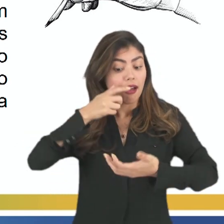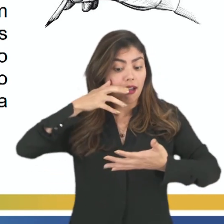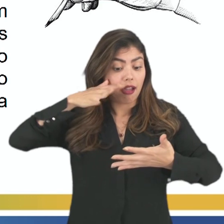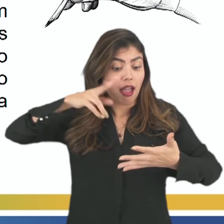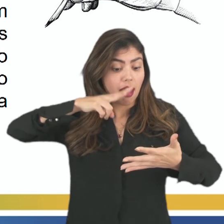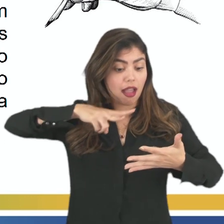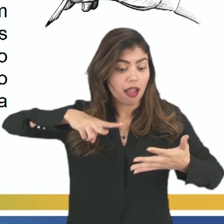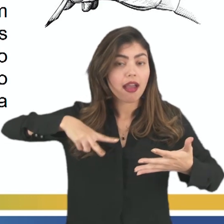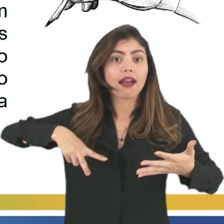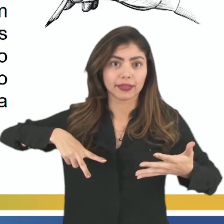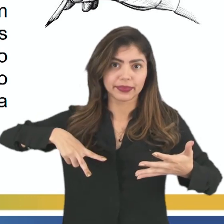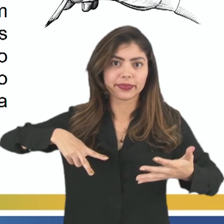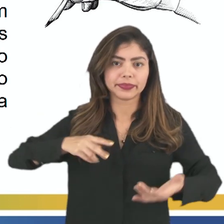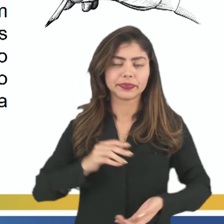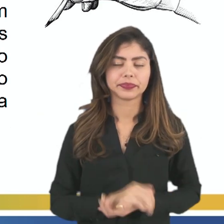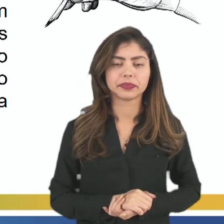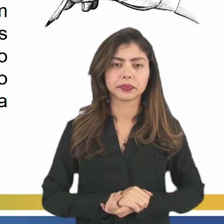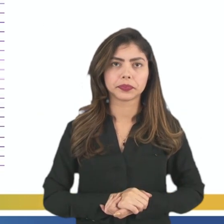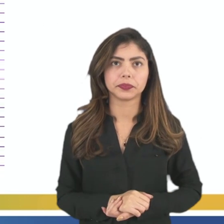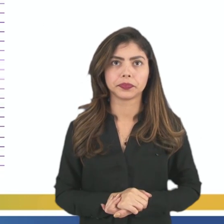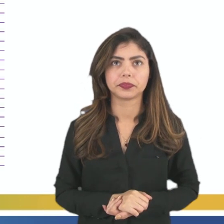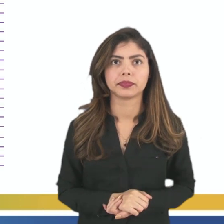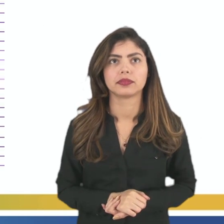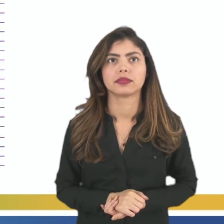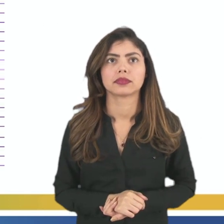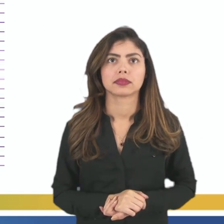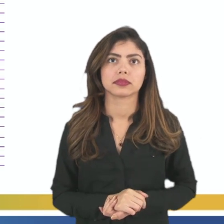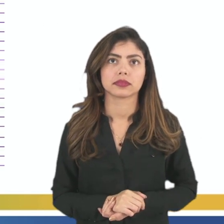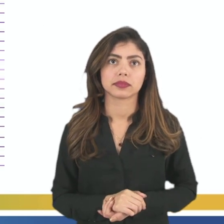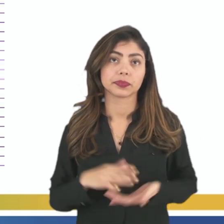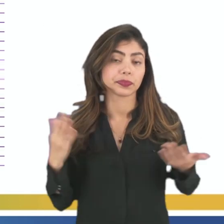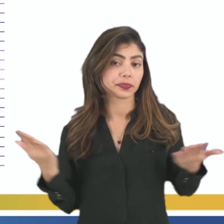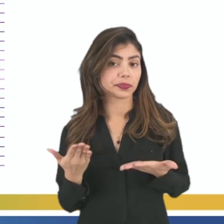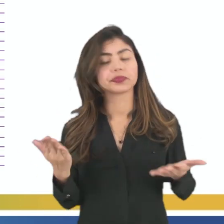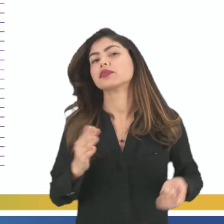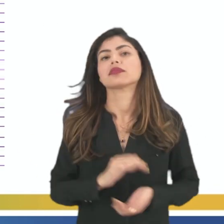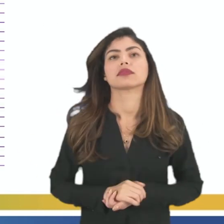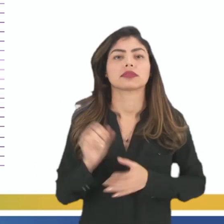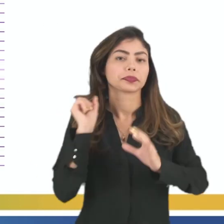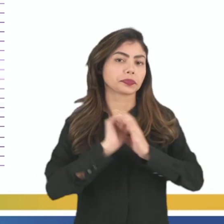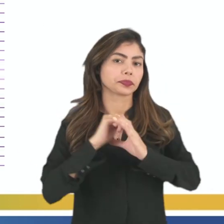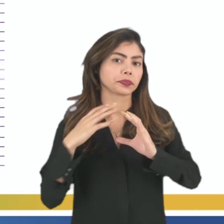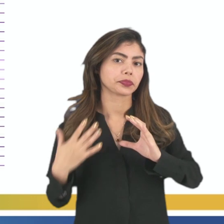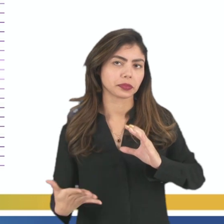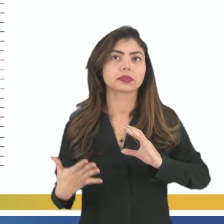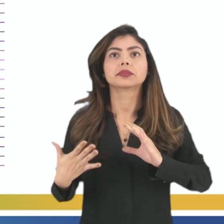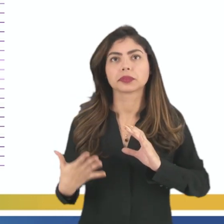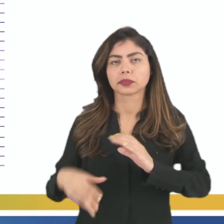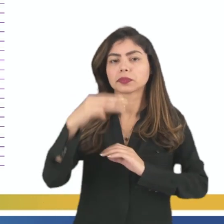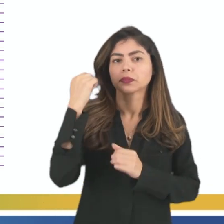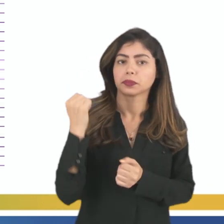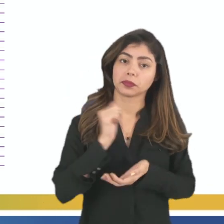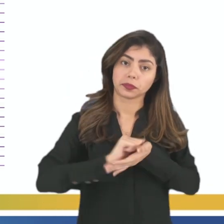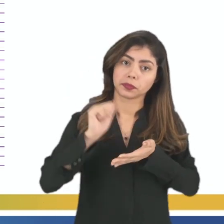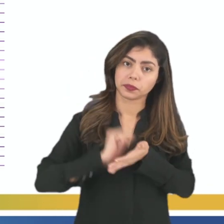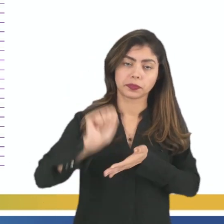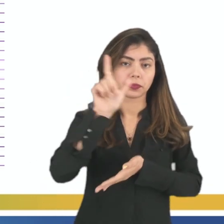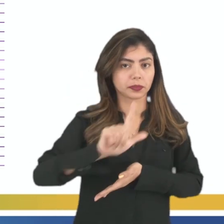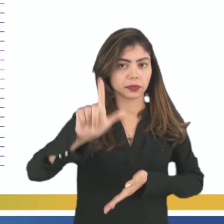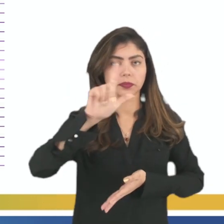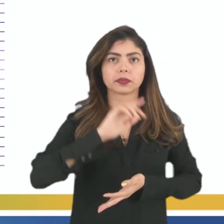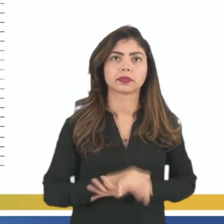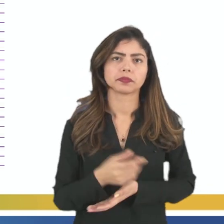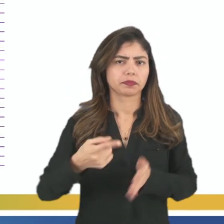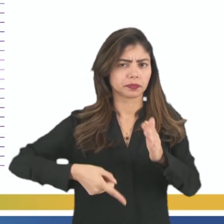aí a pessoa que está fazendo a leitura, certo? E aí vamos às características das memórias literárias.